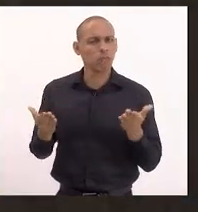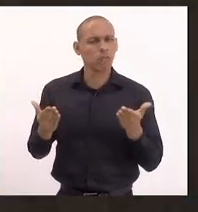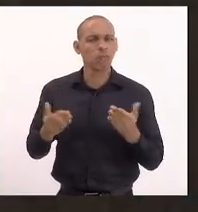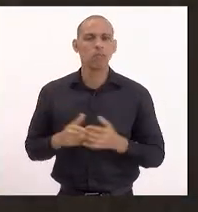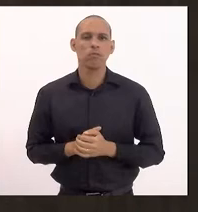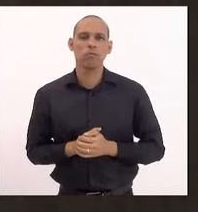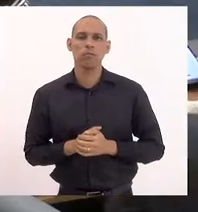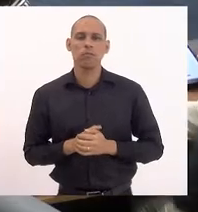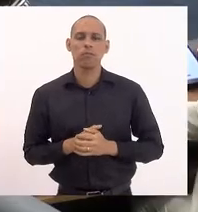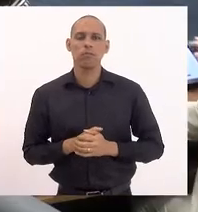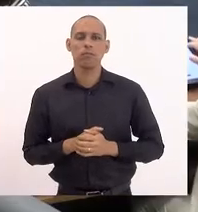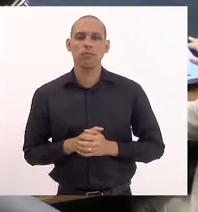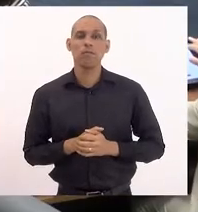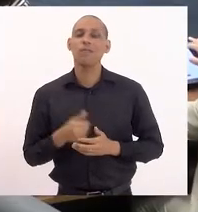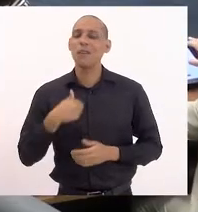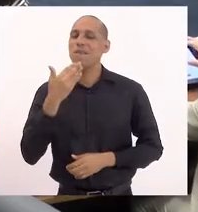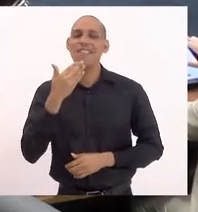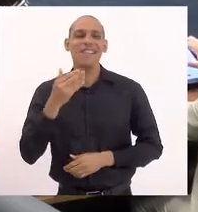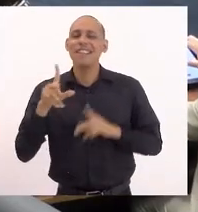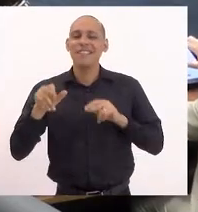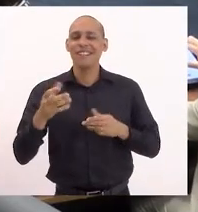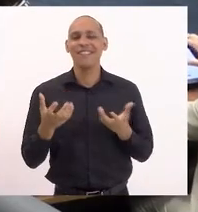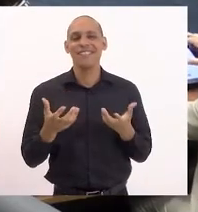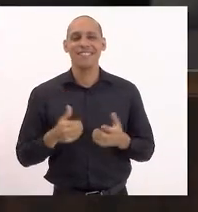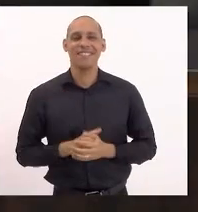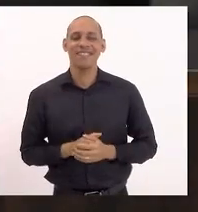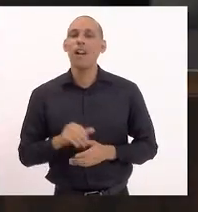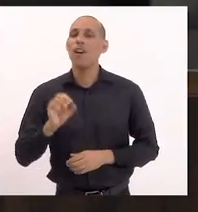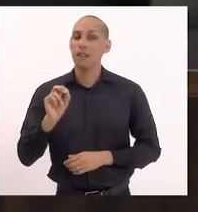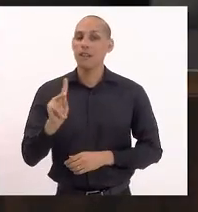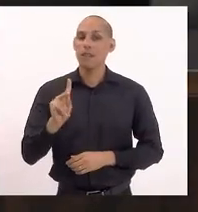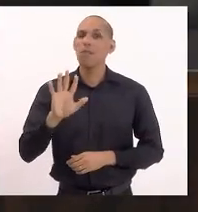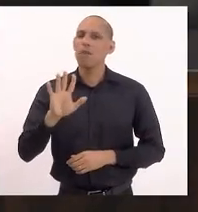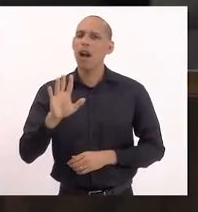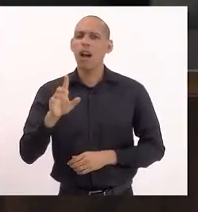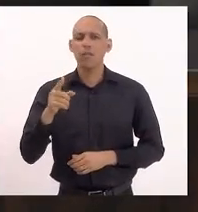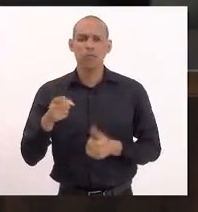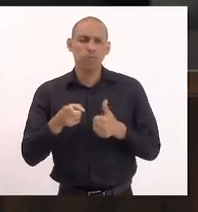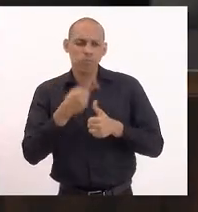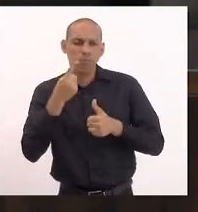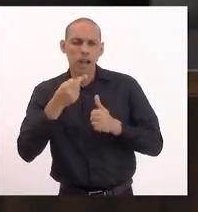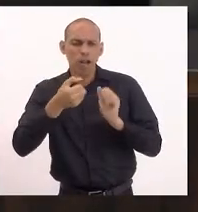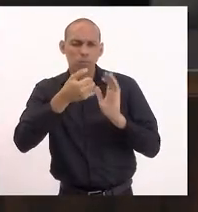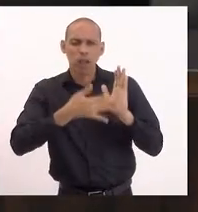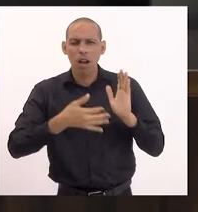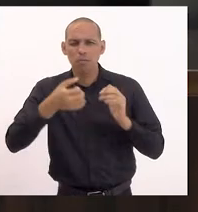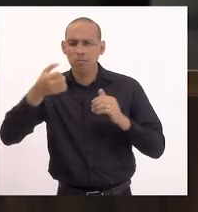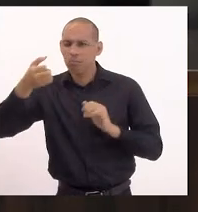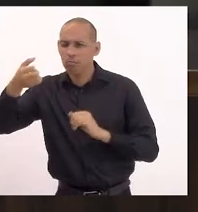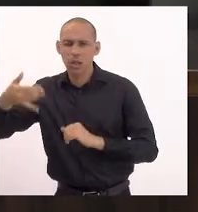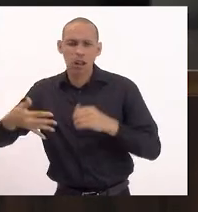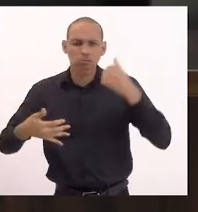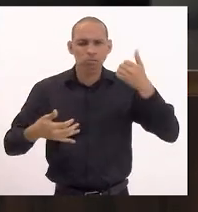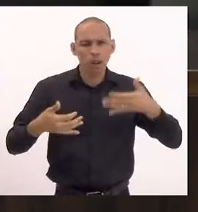era isso que eu ia solicitar. Ok. Mas vamos colher os pareceres e a gente